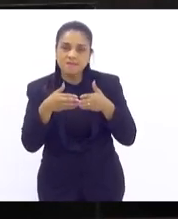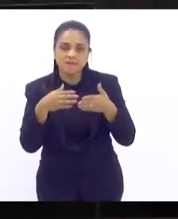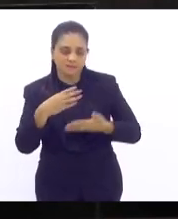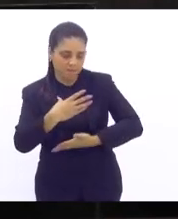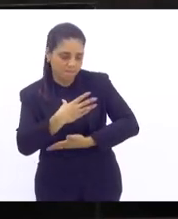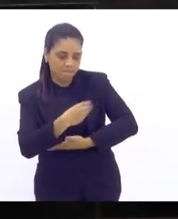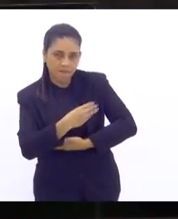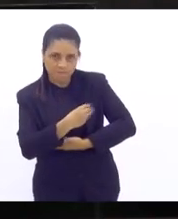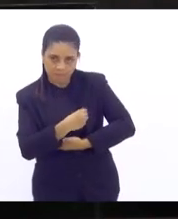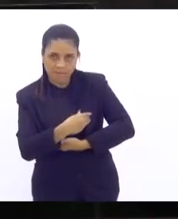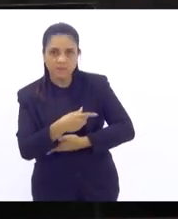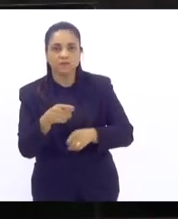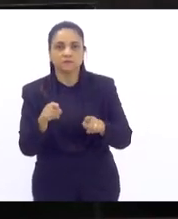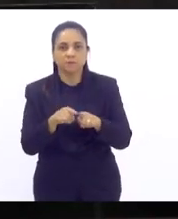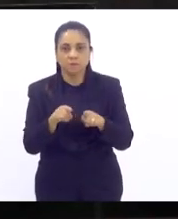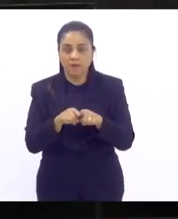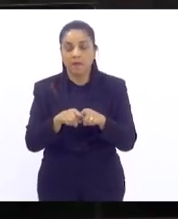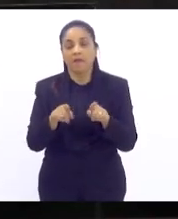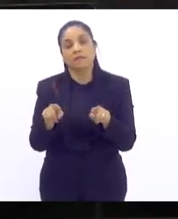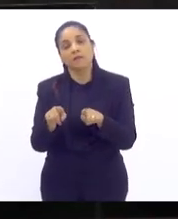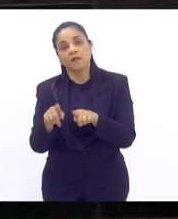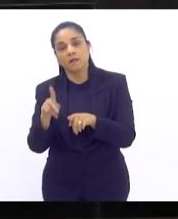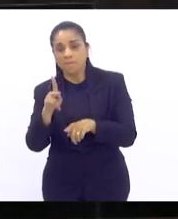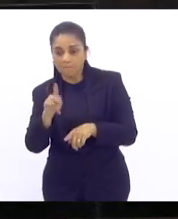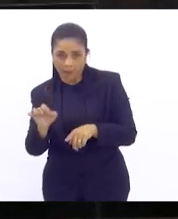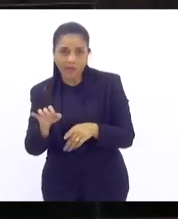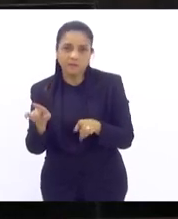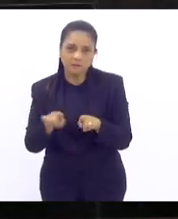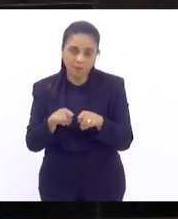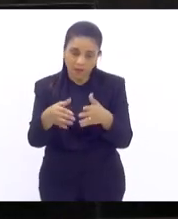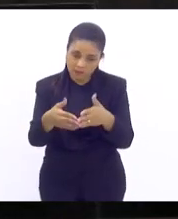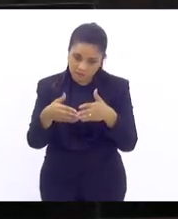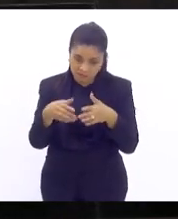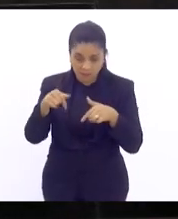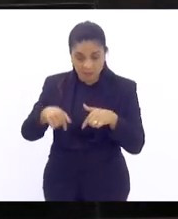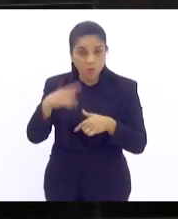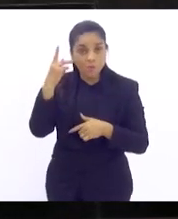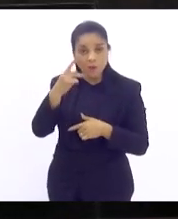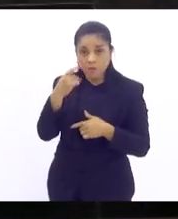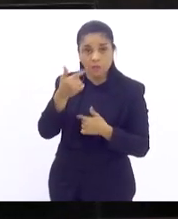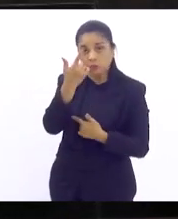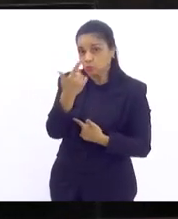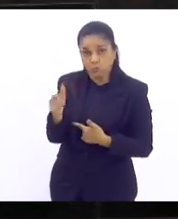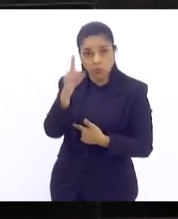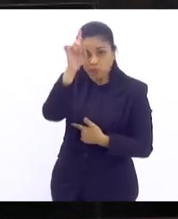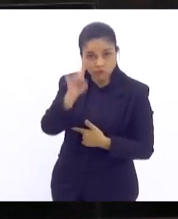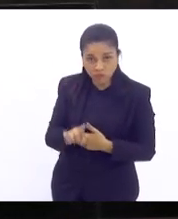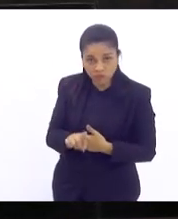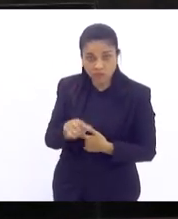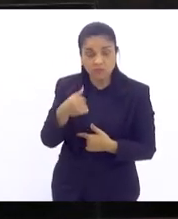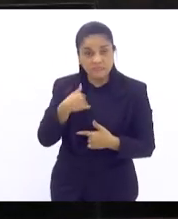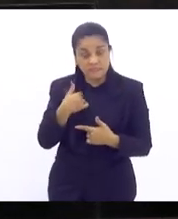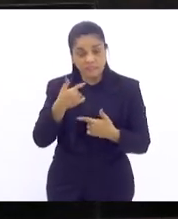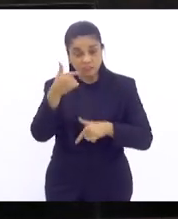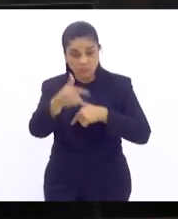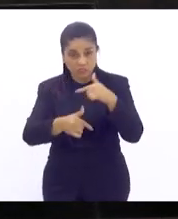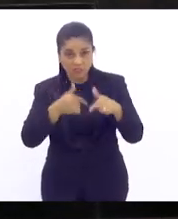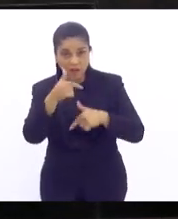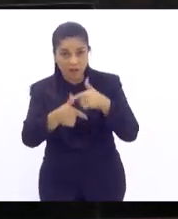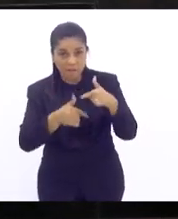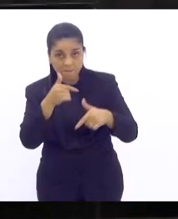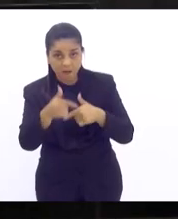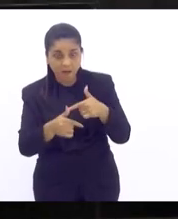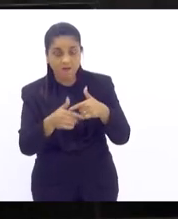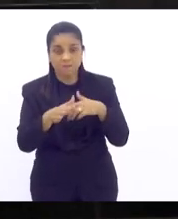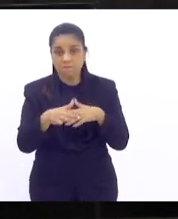paternidade, porque nós, parlamentares, não temos esse direito e isso é muito grave. Se a gente legisla para as melhores